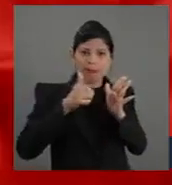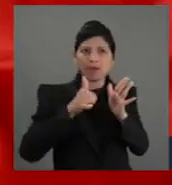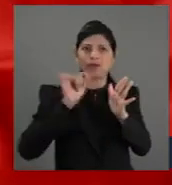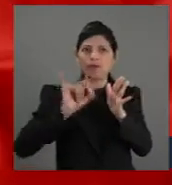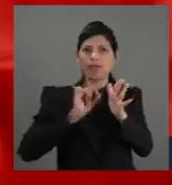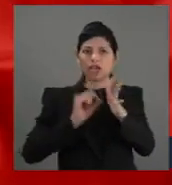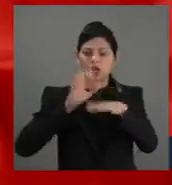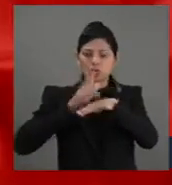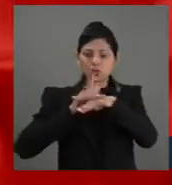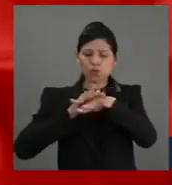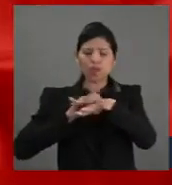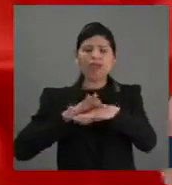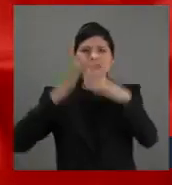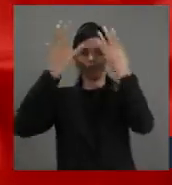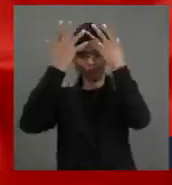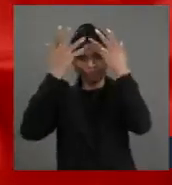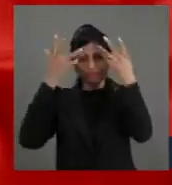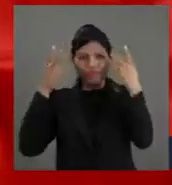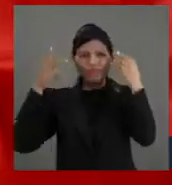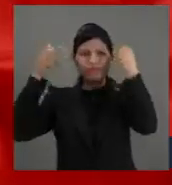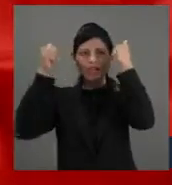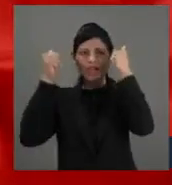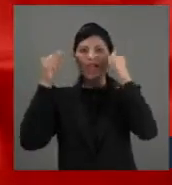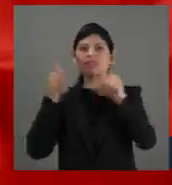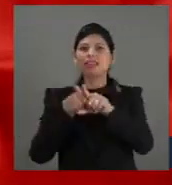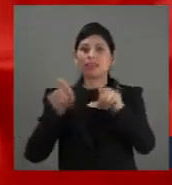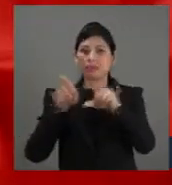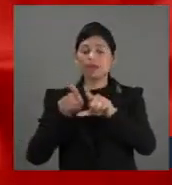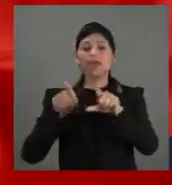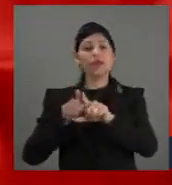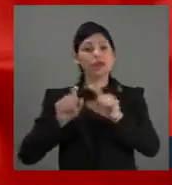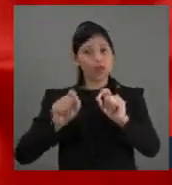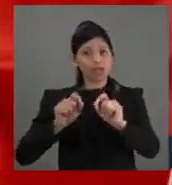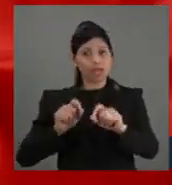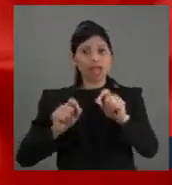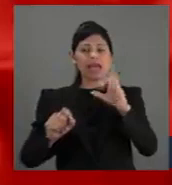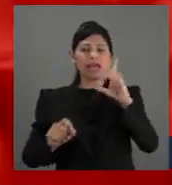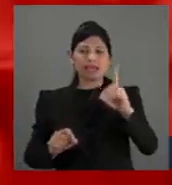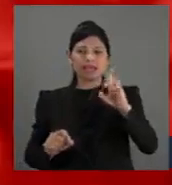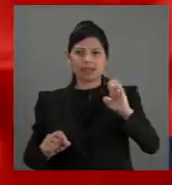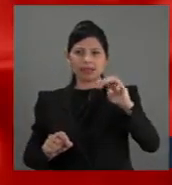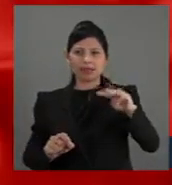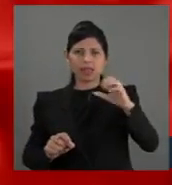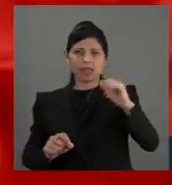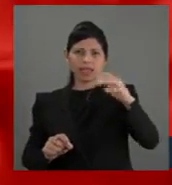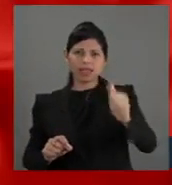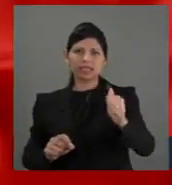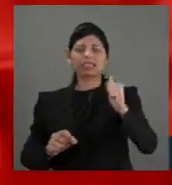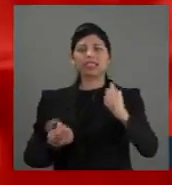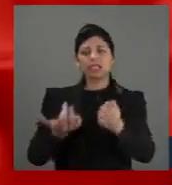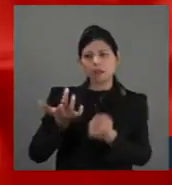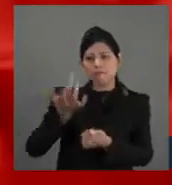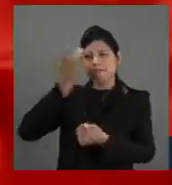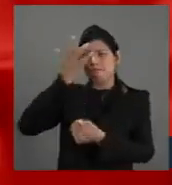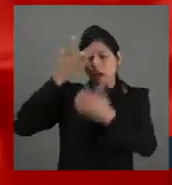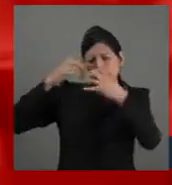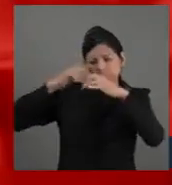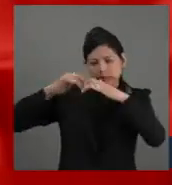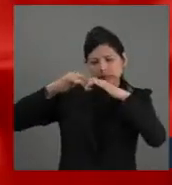demência ou deterioração das funções cognitivas, memória, orientação,